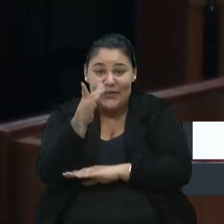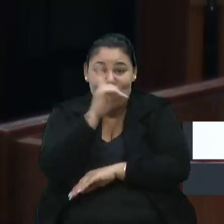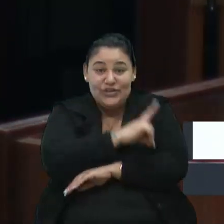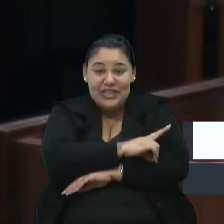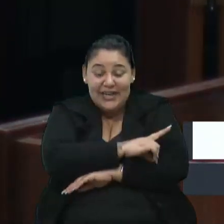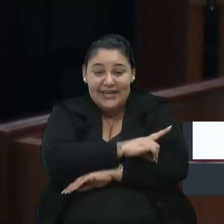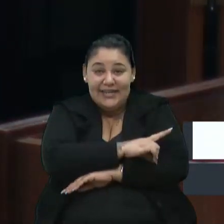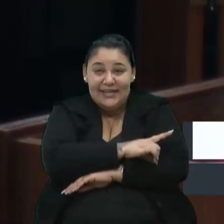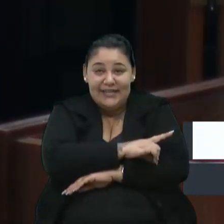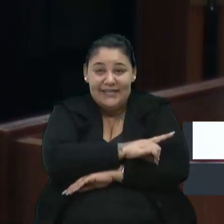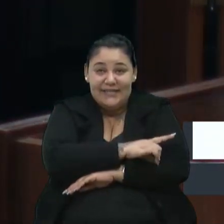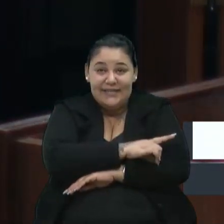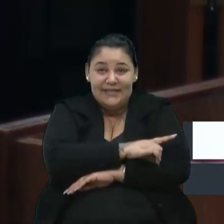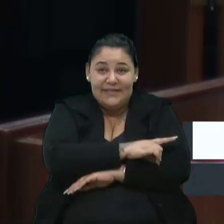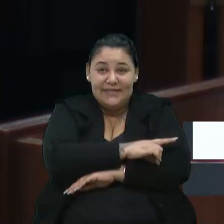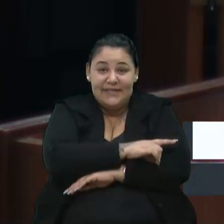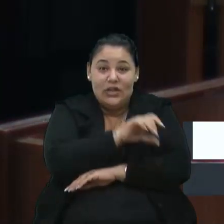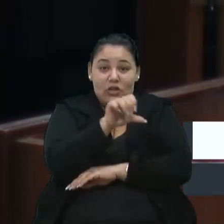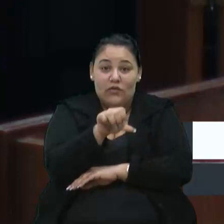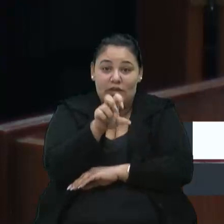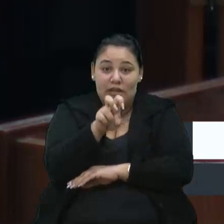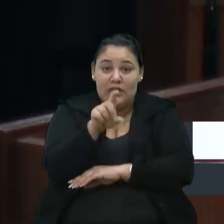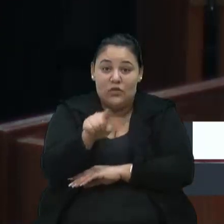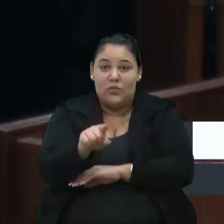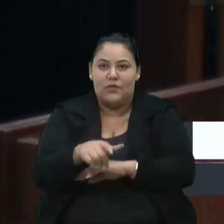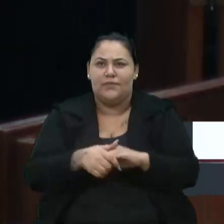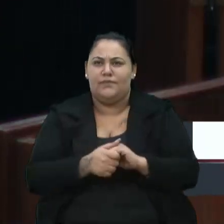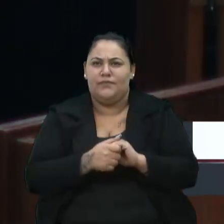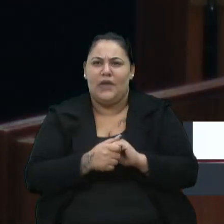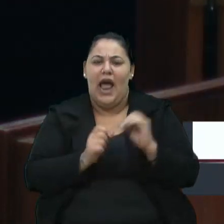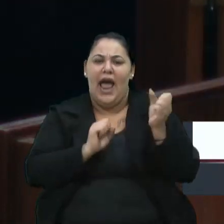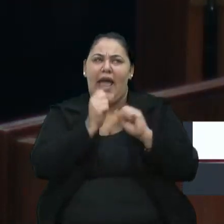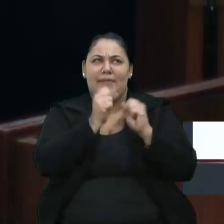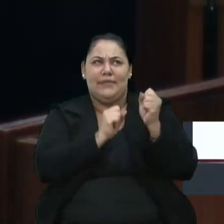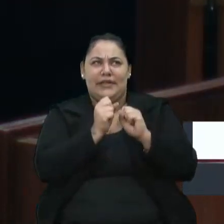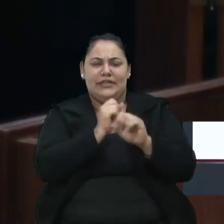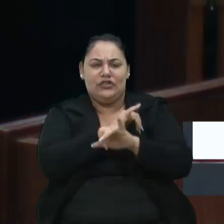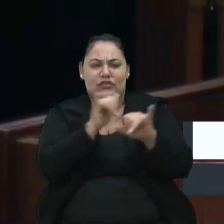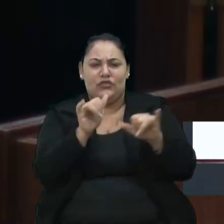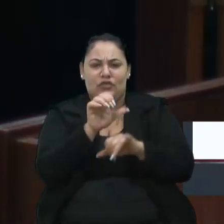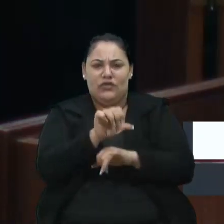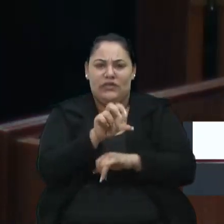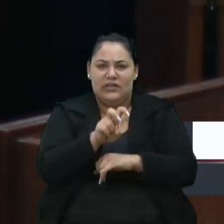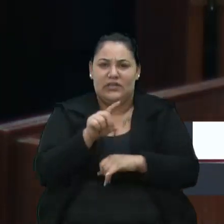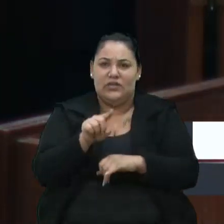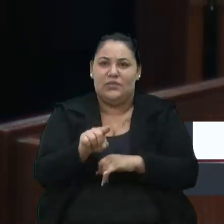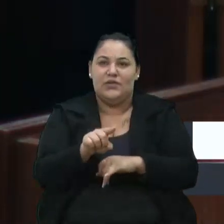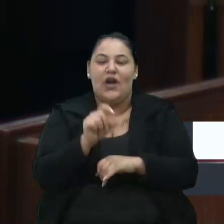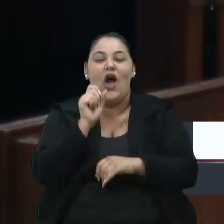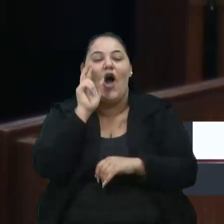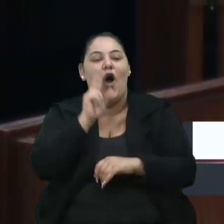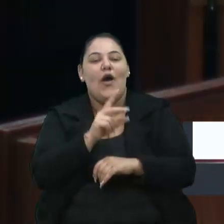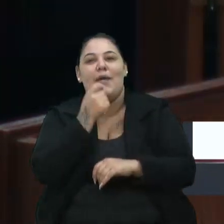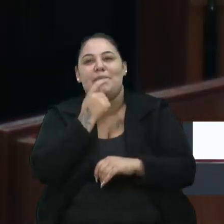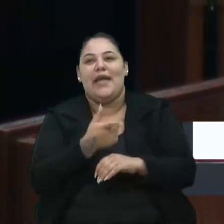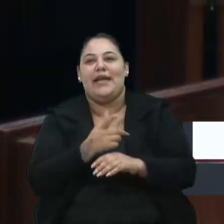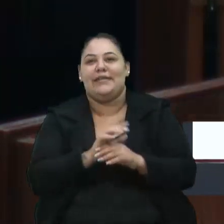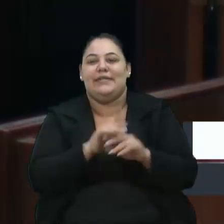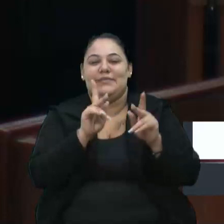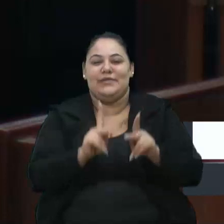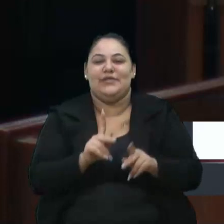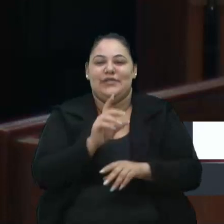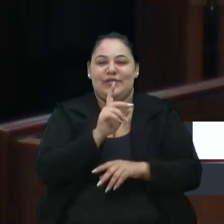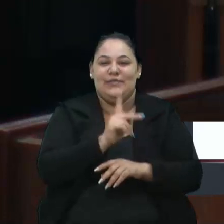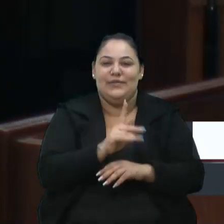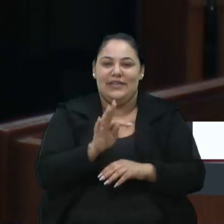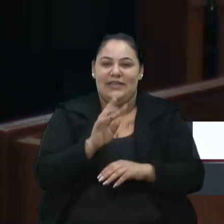hospedado, ou estava hospedado, 95 mil. Aí a imprensa divulgou 95 mil, e olha o engraçado, o pessoal do PT lá